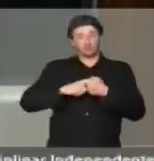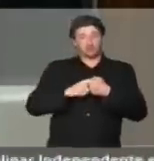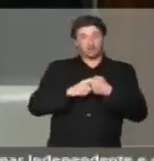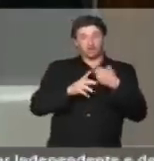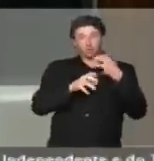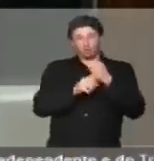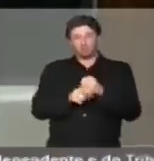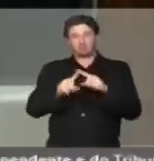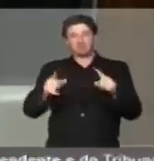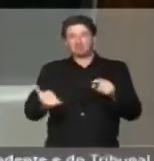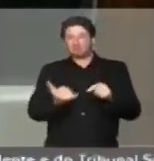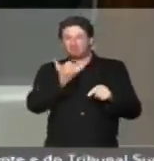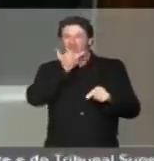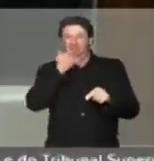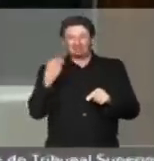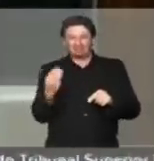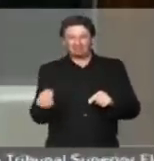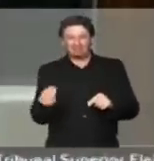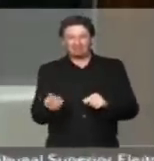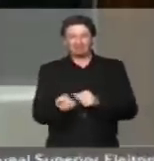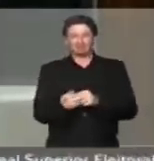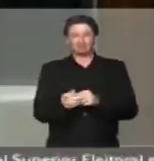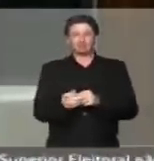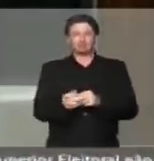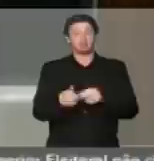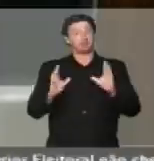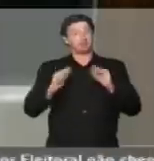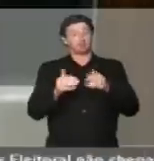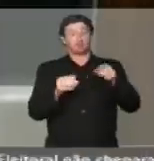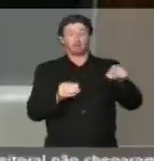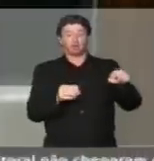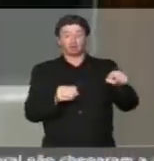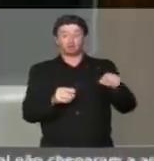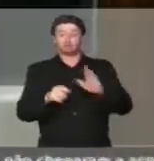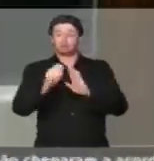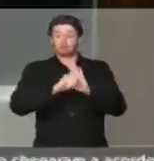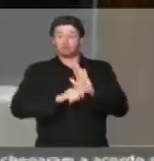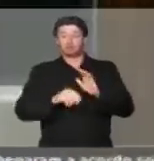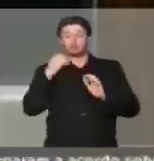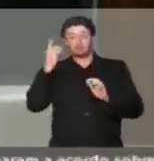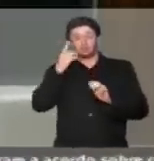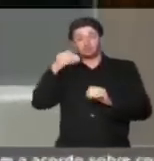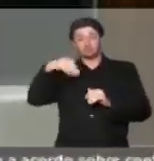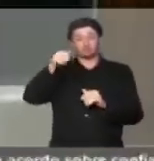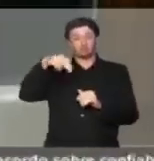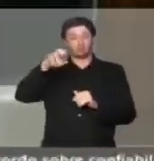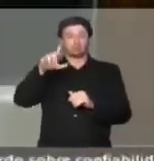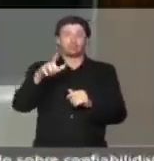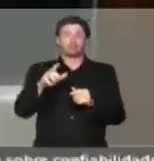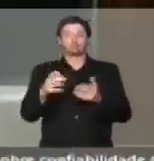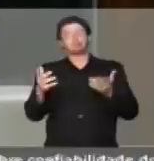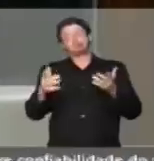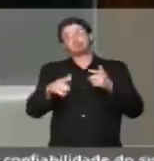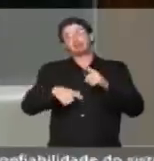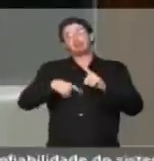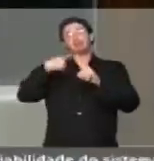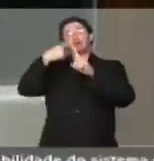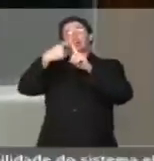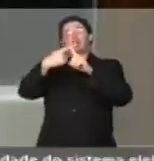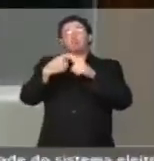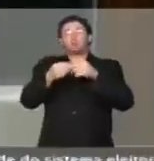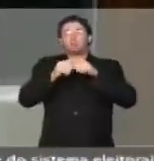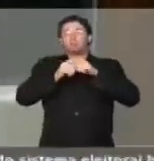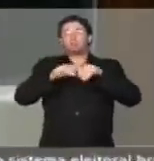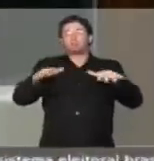alistia, que a comissão e o relatório do deputado Manuel acabaram por ampliar muito.